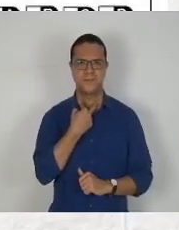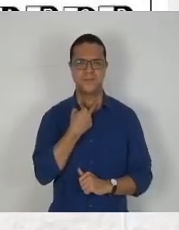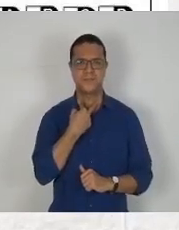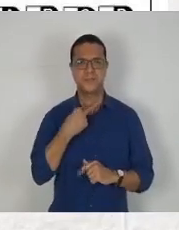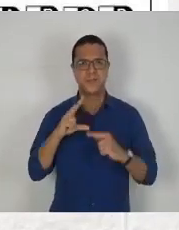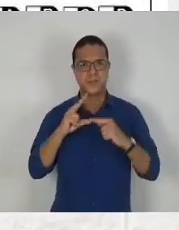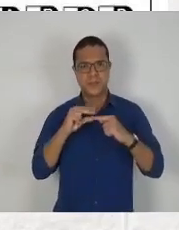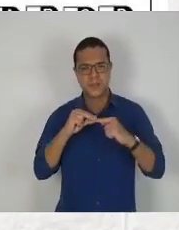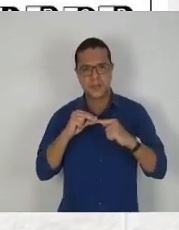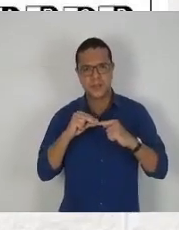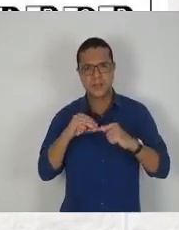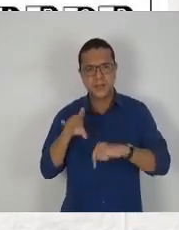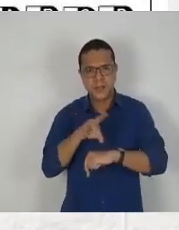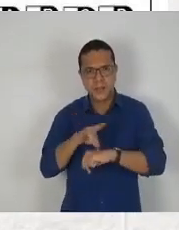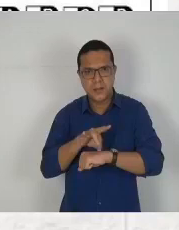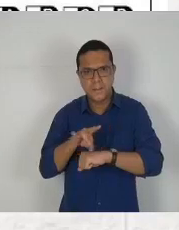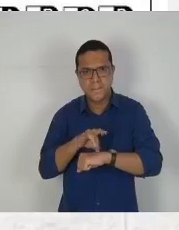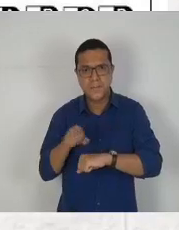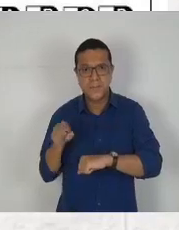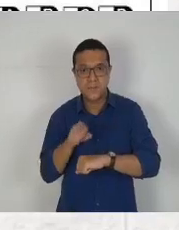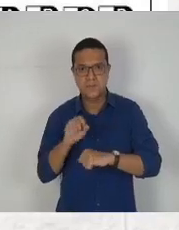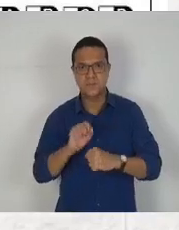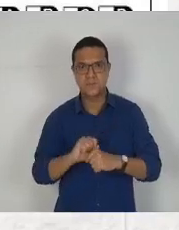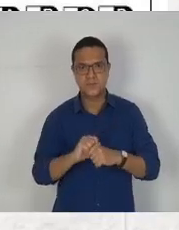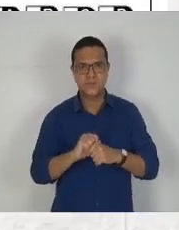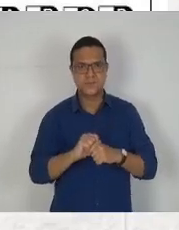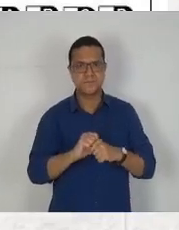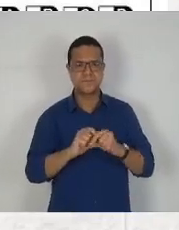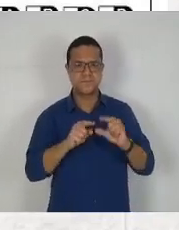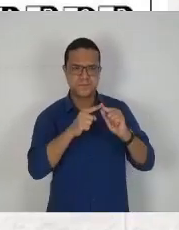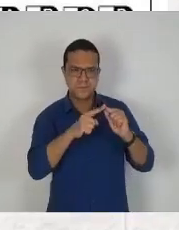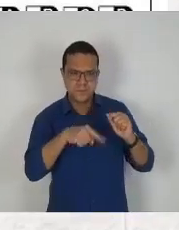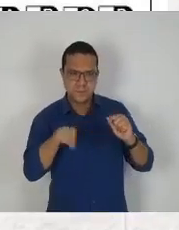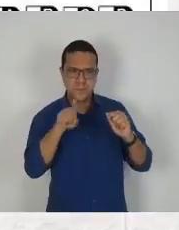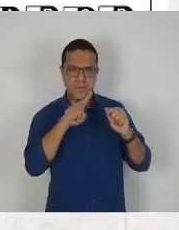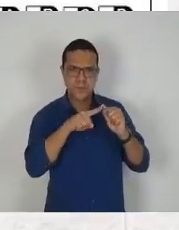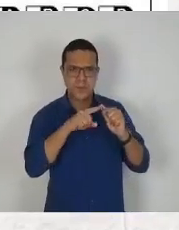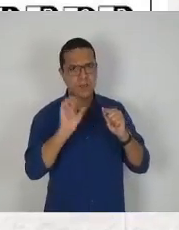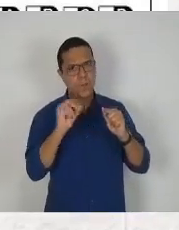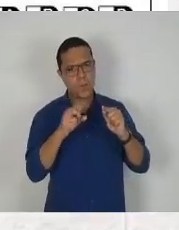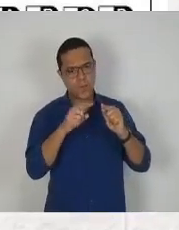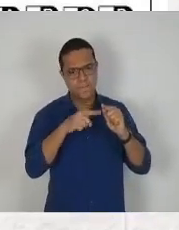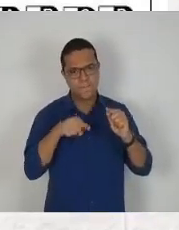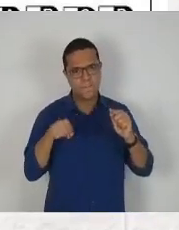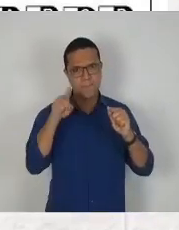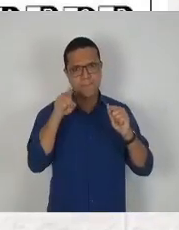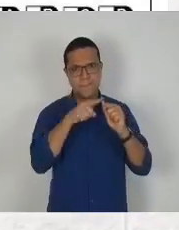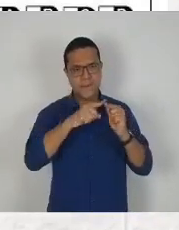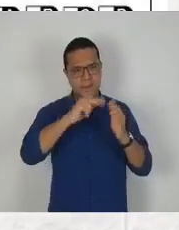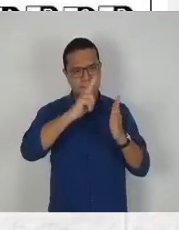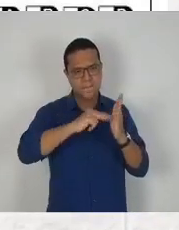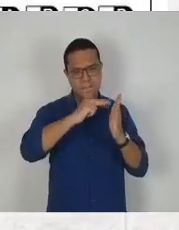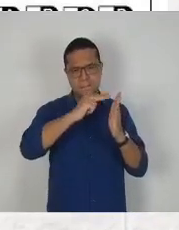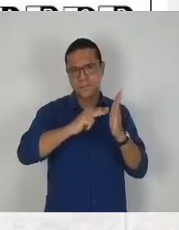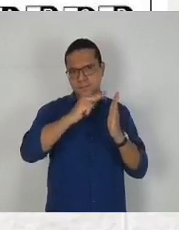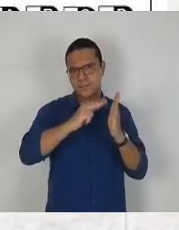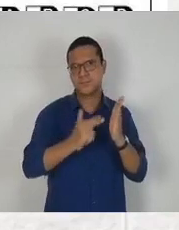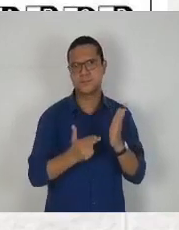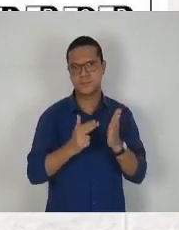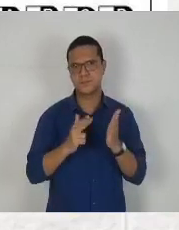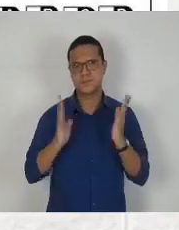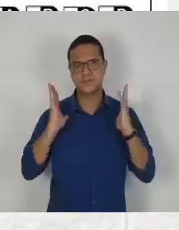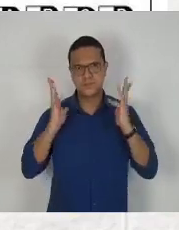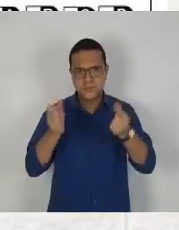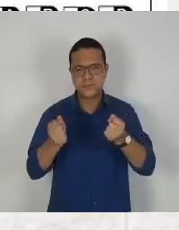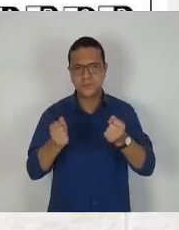não. Com a caneta de tinta preta, você vai fazer o contorno e pintar completamente. Desta forma.